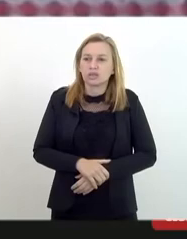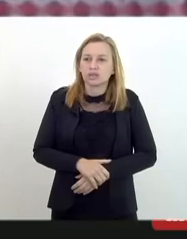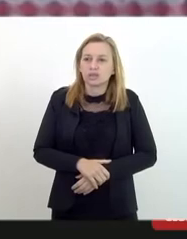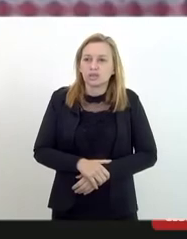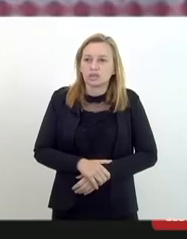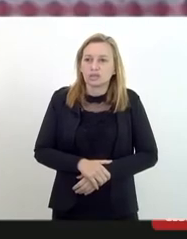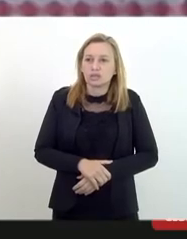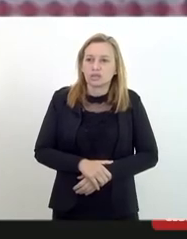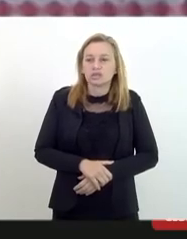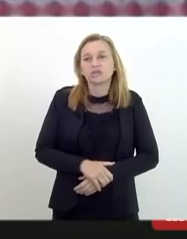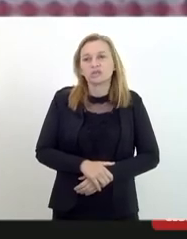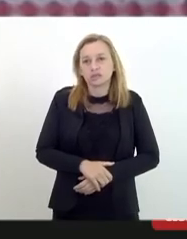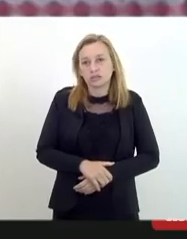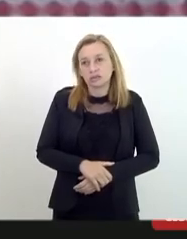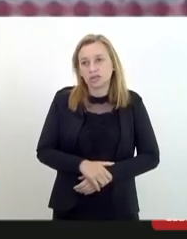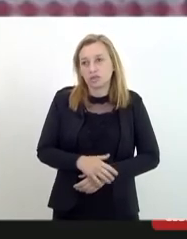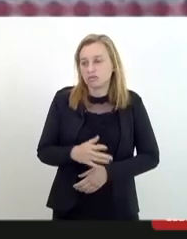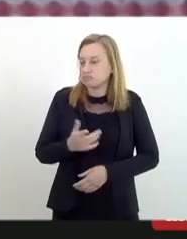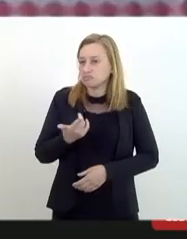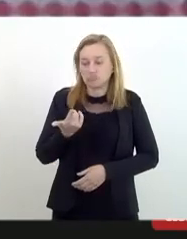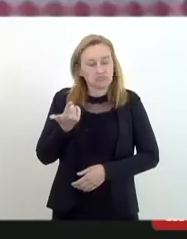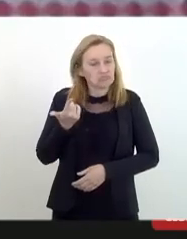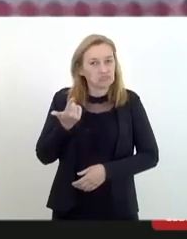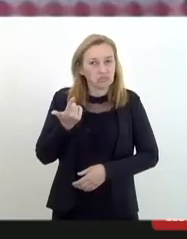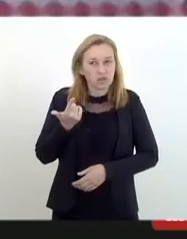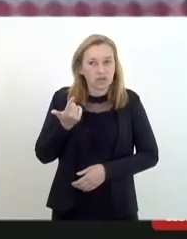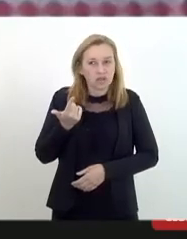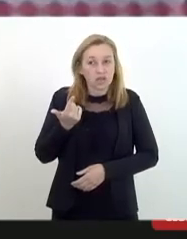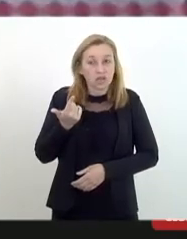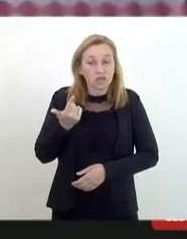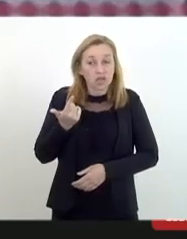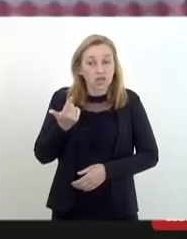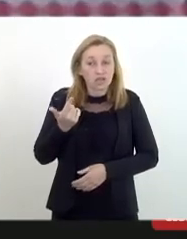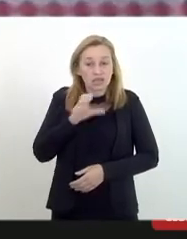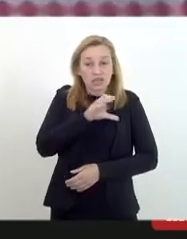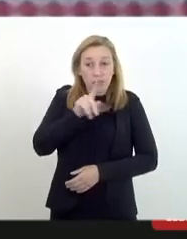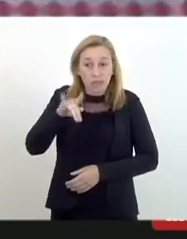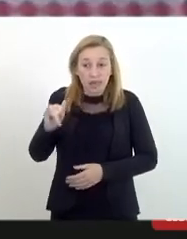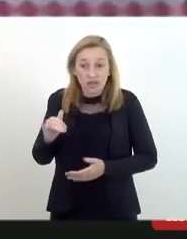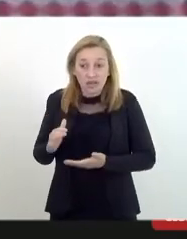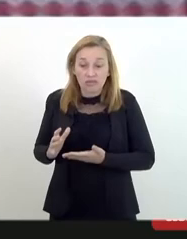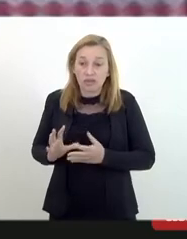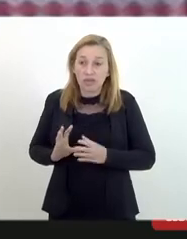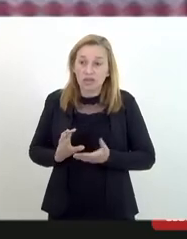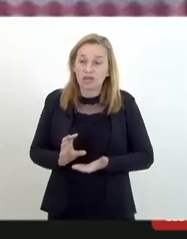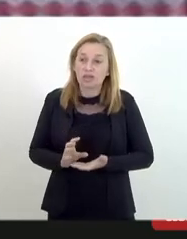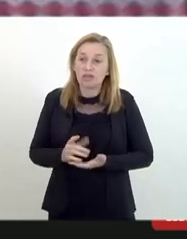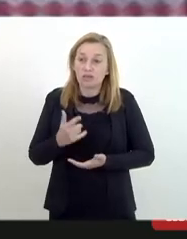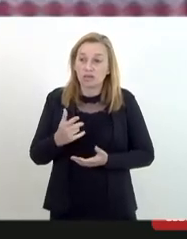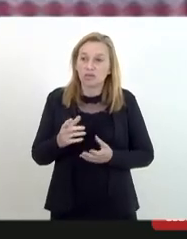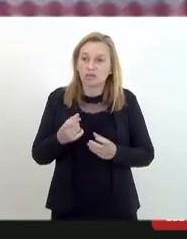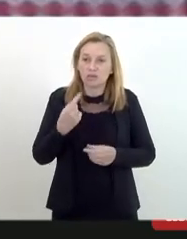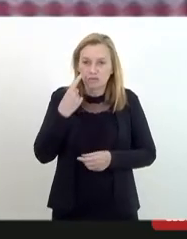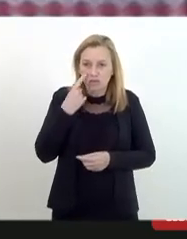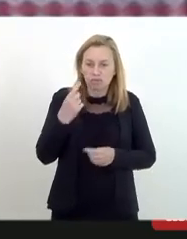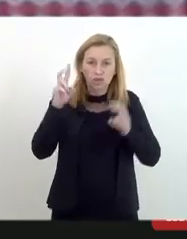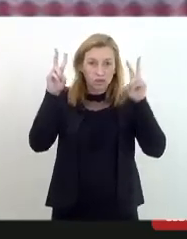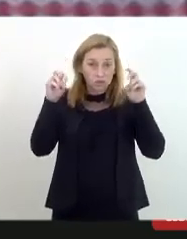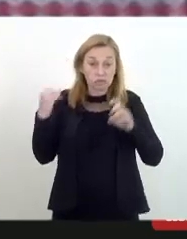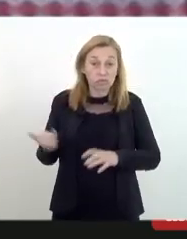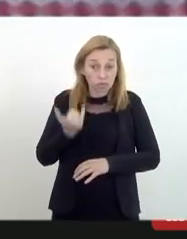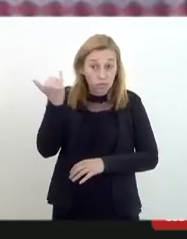consequência então acho que essa CPI vem acumulando elementos importantes